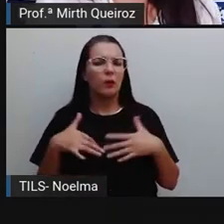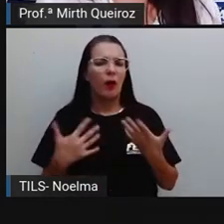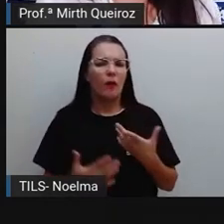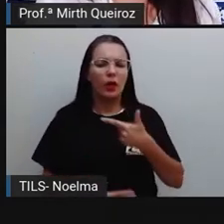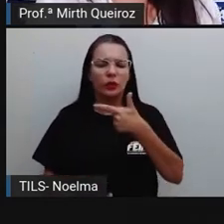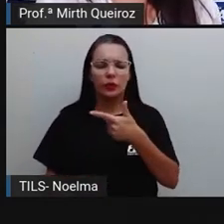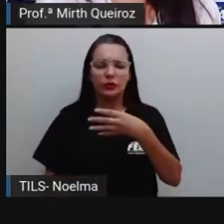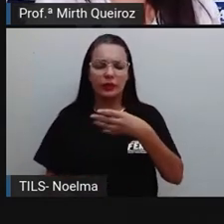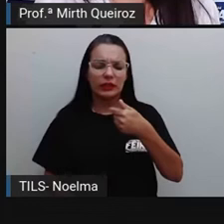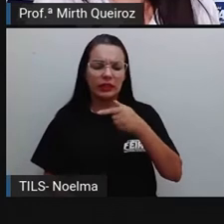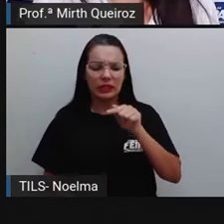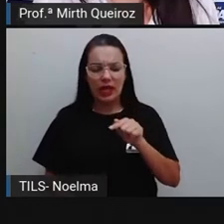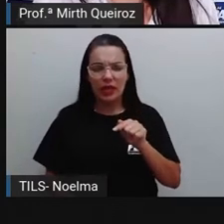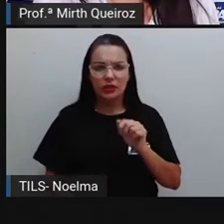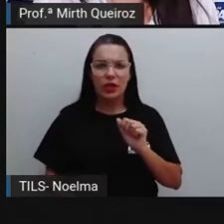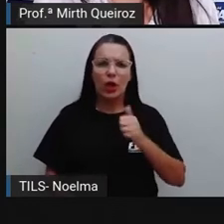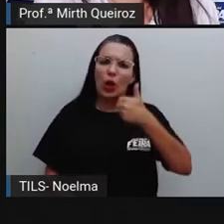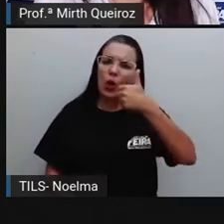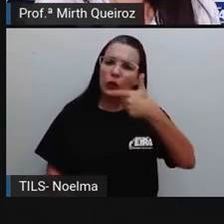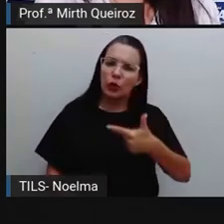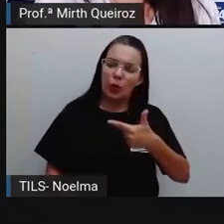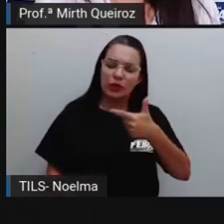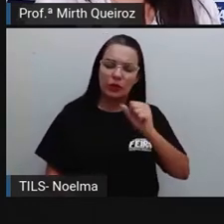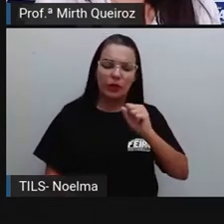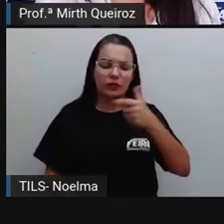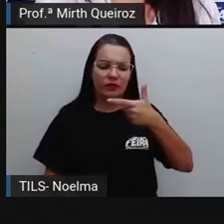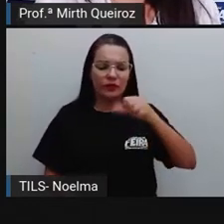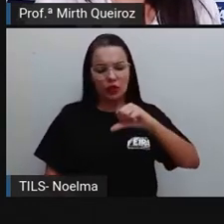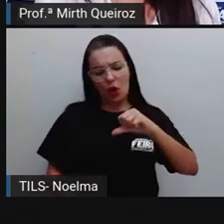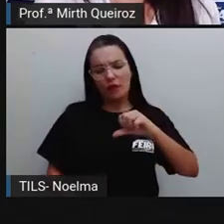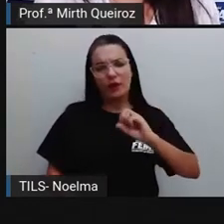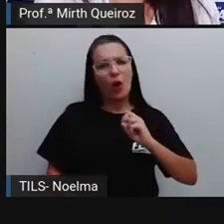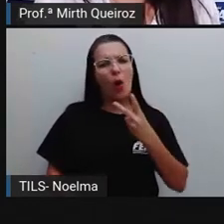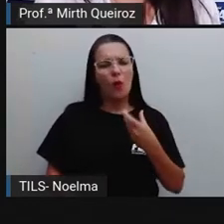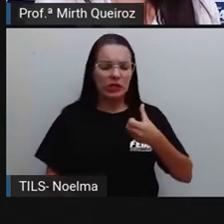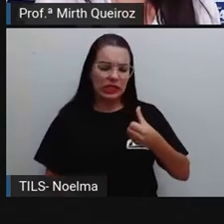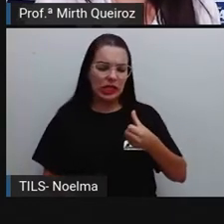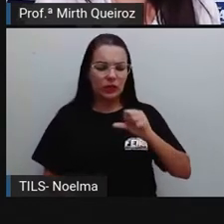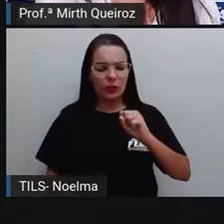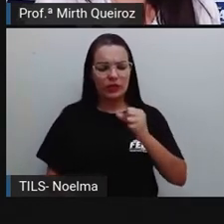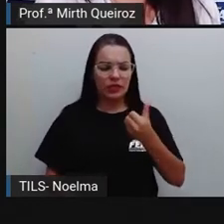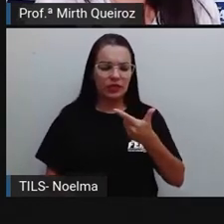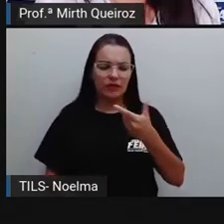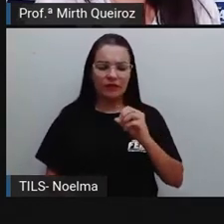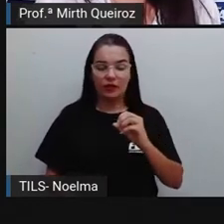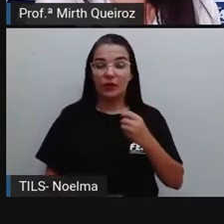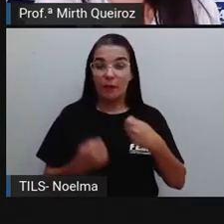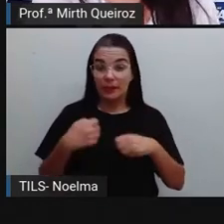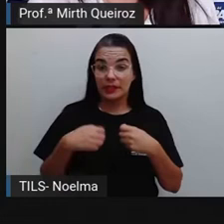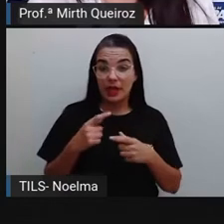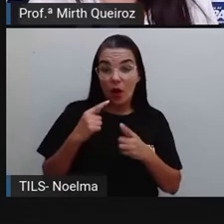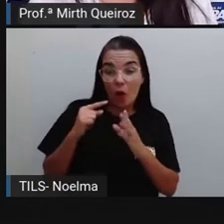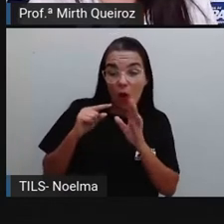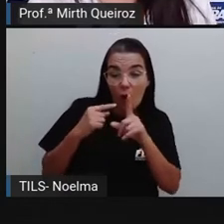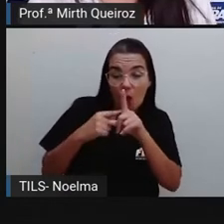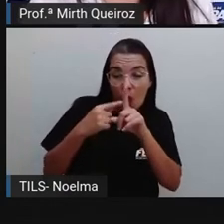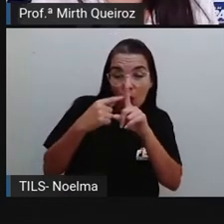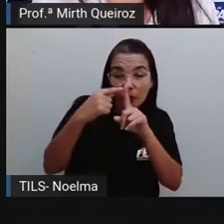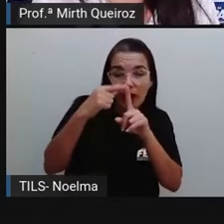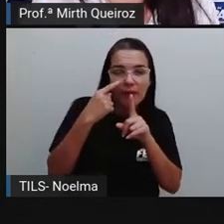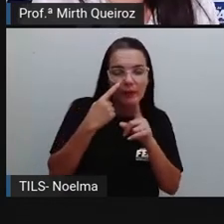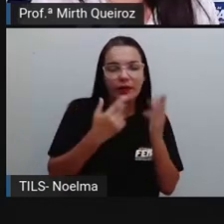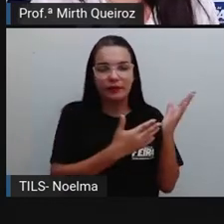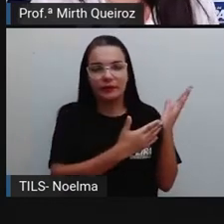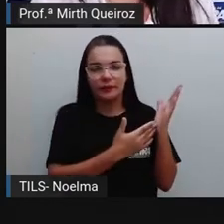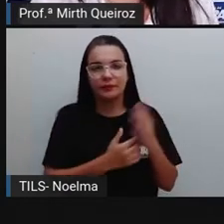.829? Letra C, 6.820? Para isso, a gente precisa fazer a contagem, né? Então, vamos contar